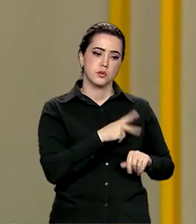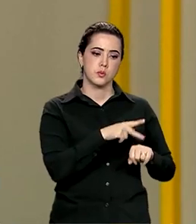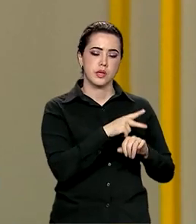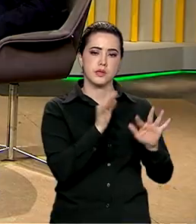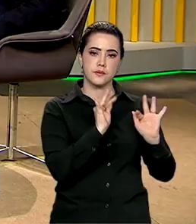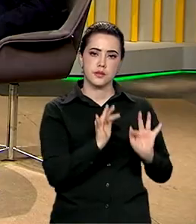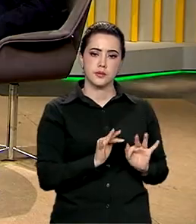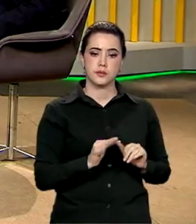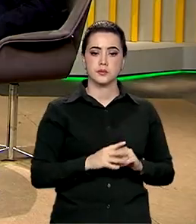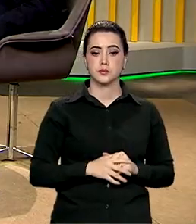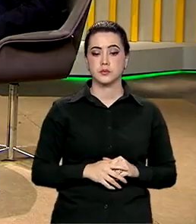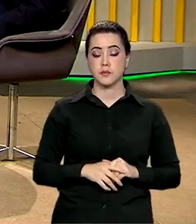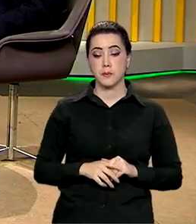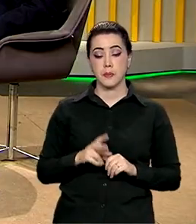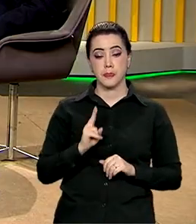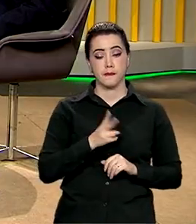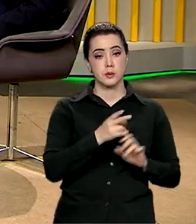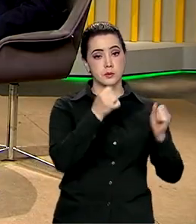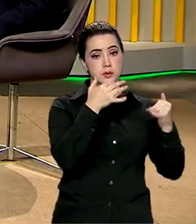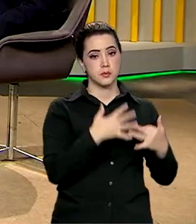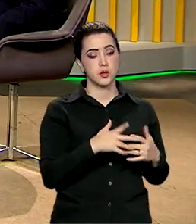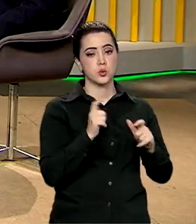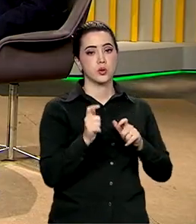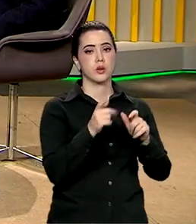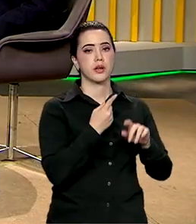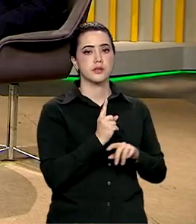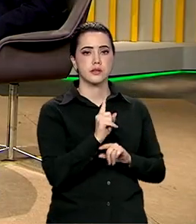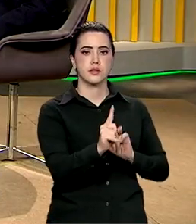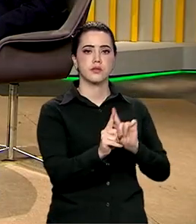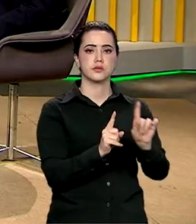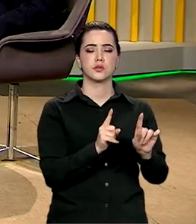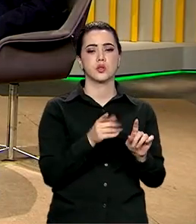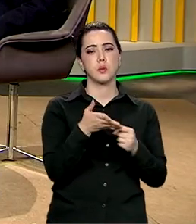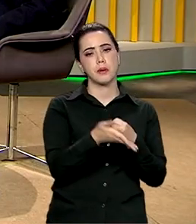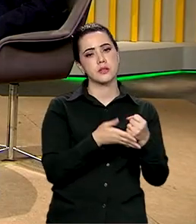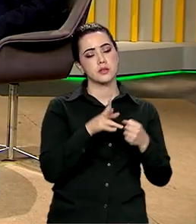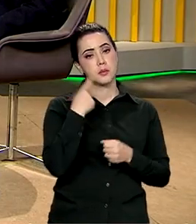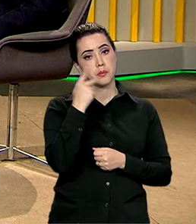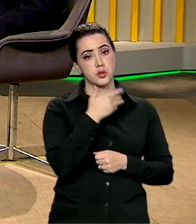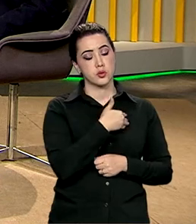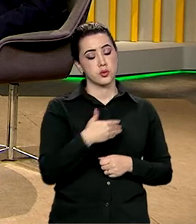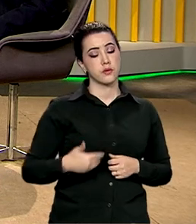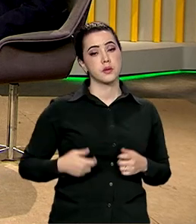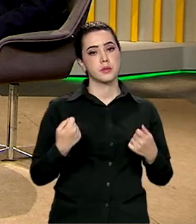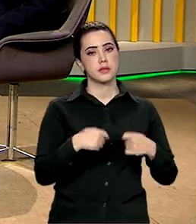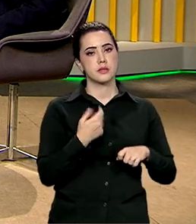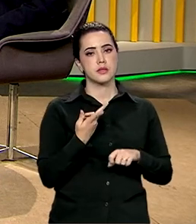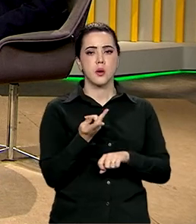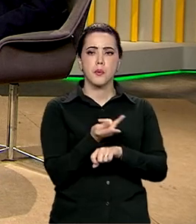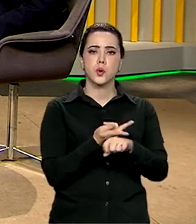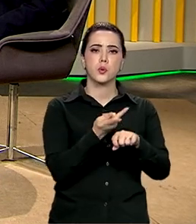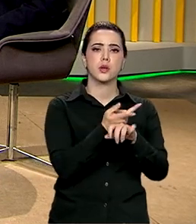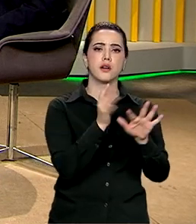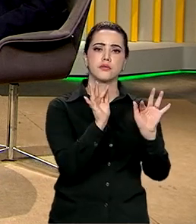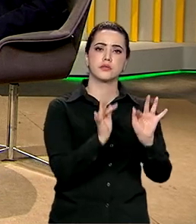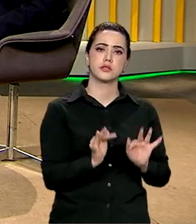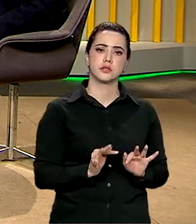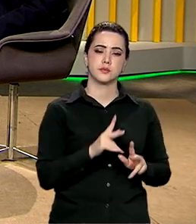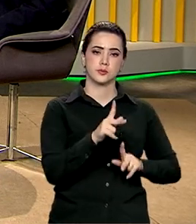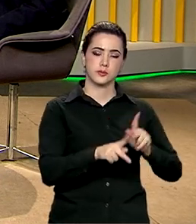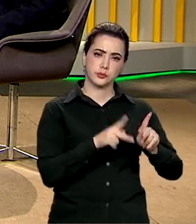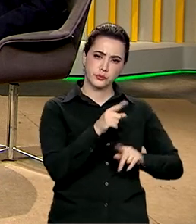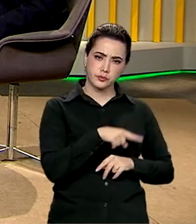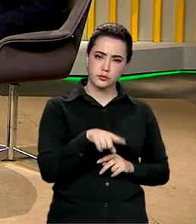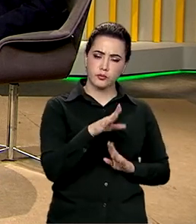feliz. Eu tenho dito, em todos os lugares onde eu vou, que a essência da política pública precisa ser perseguir a felicidade do povo.